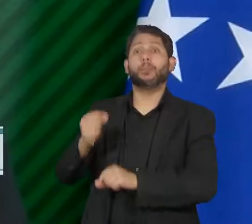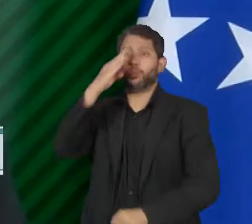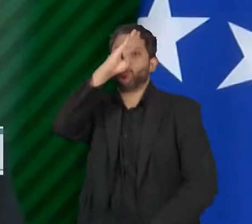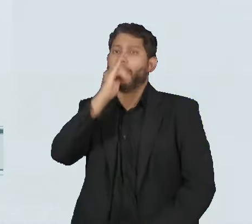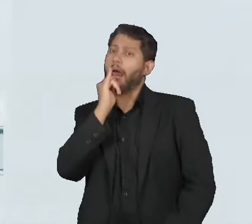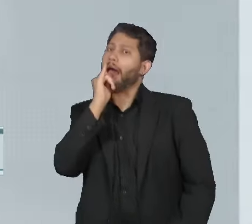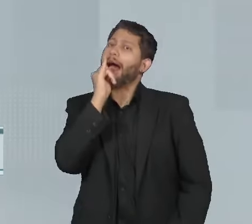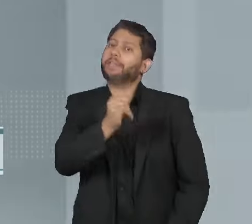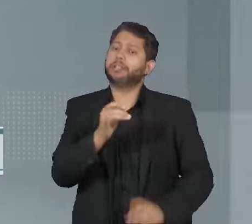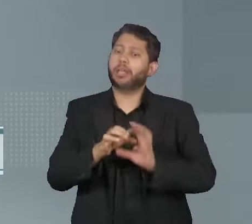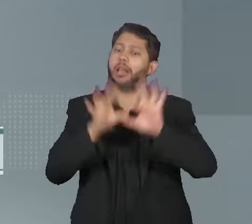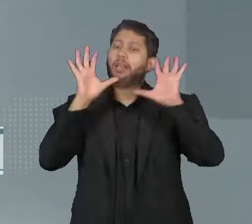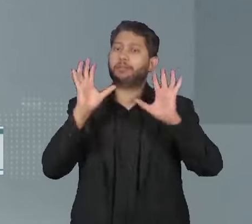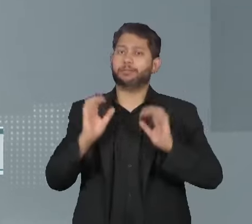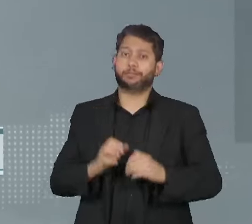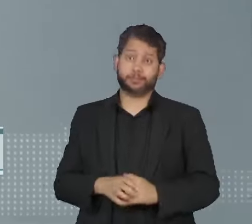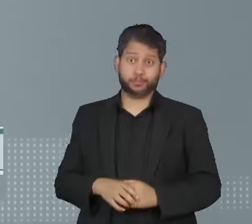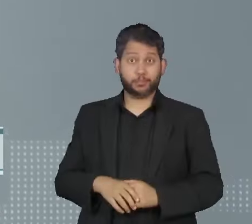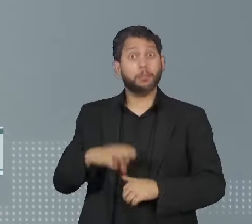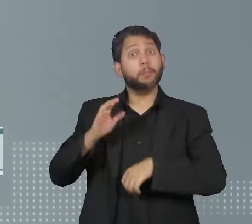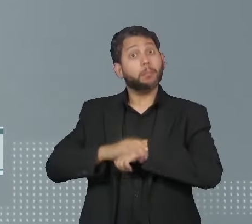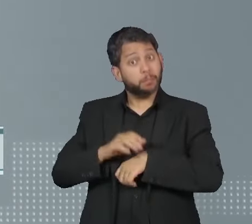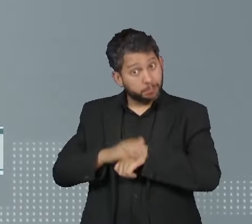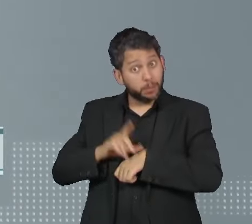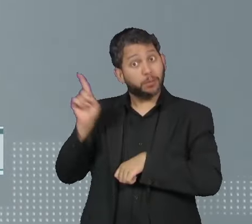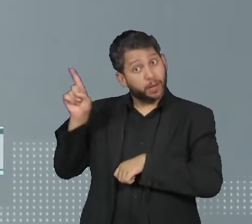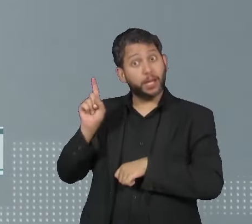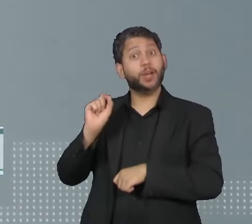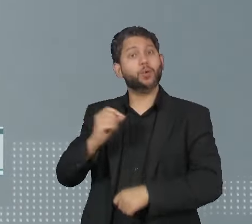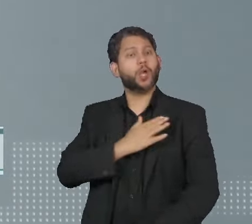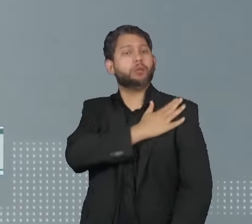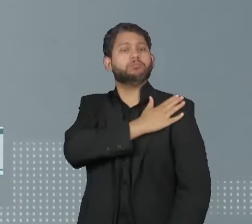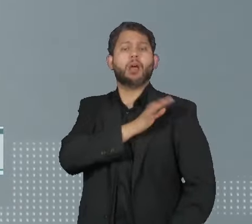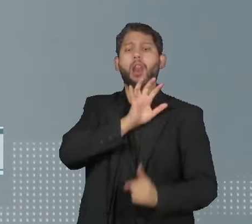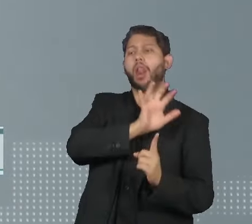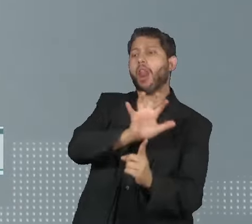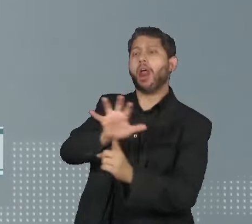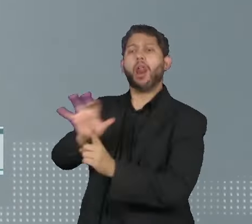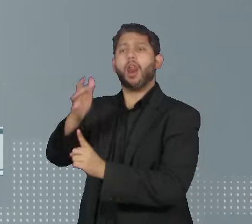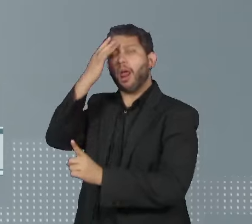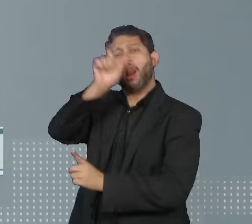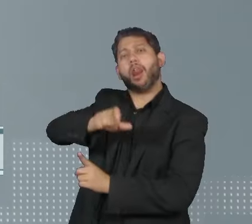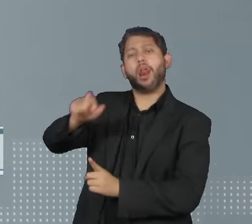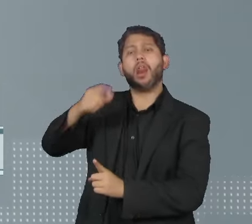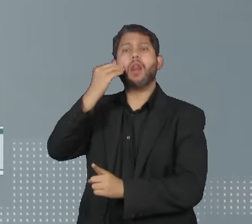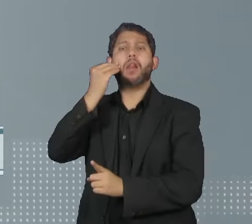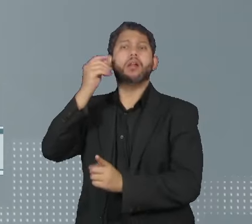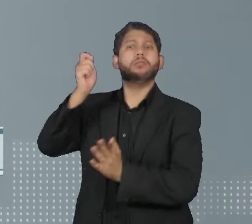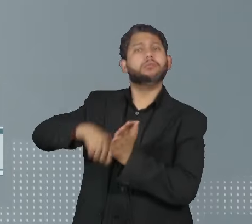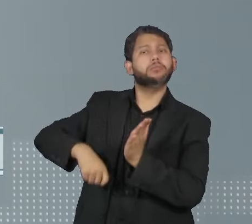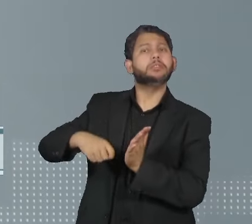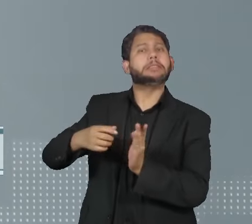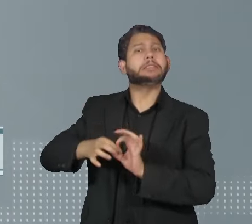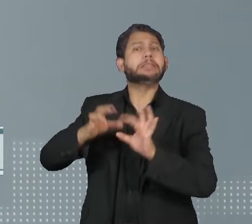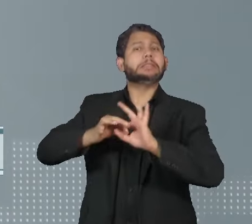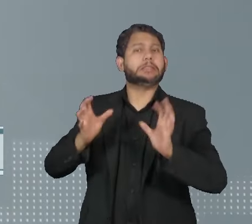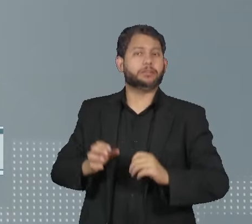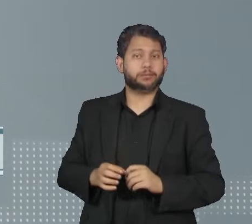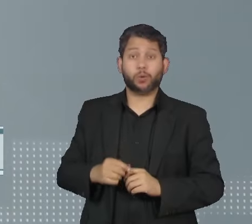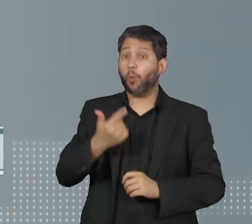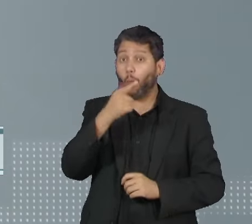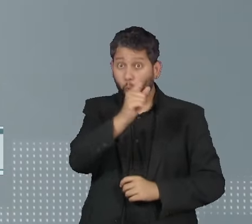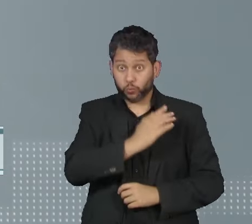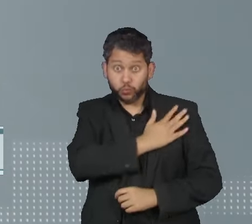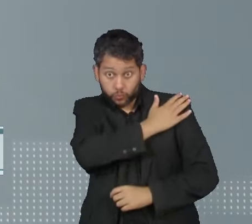Bolsonaro. Fernandes usava a influência da patente para tentar conseguir a autorização. Em conversa com outro